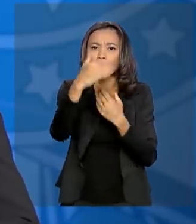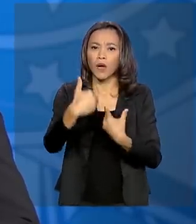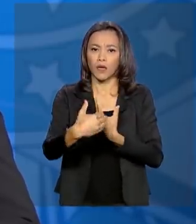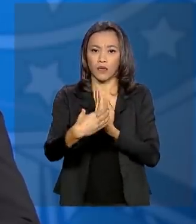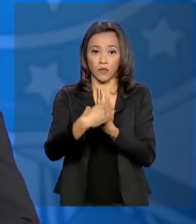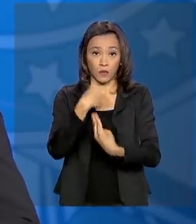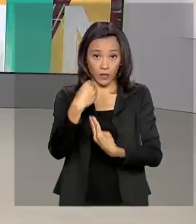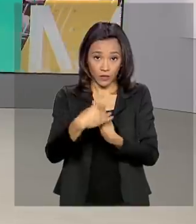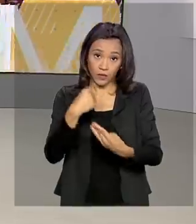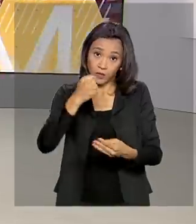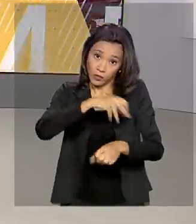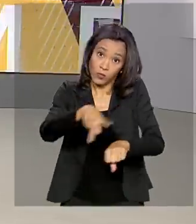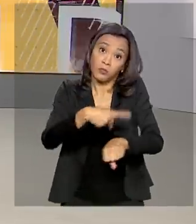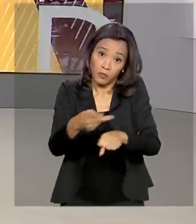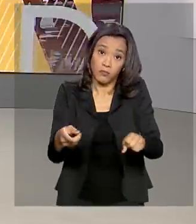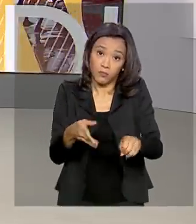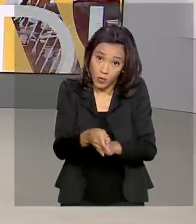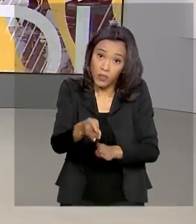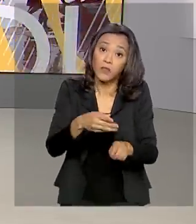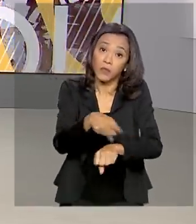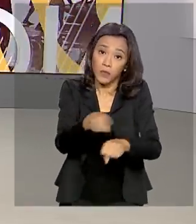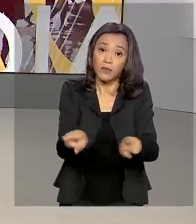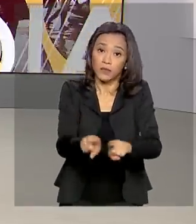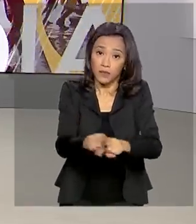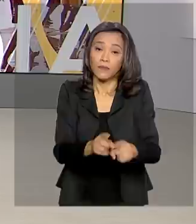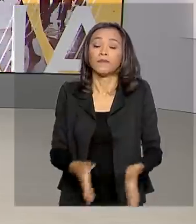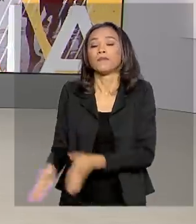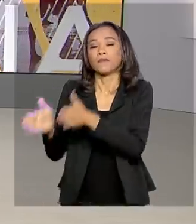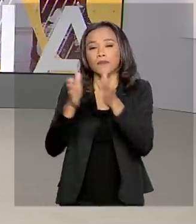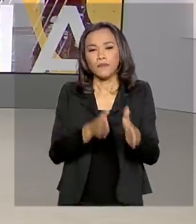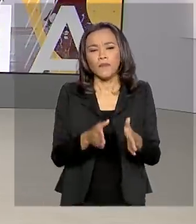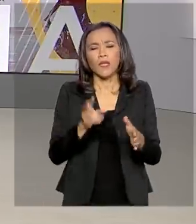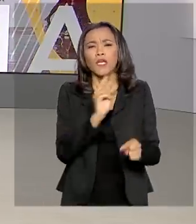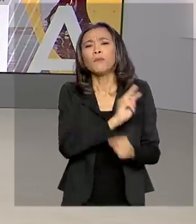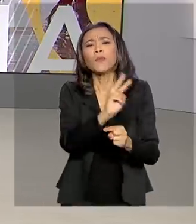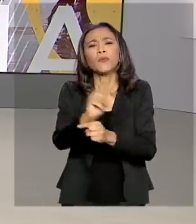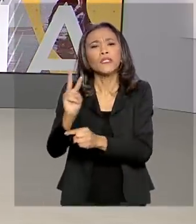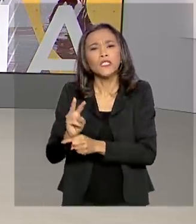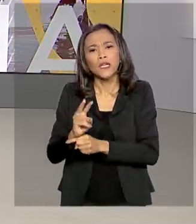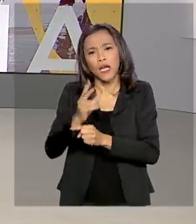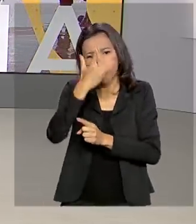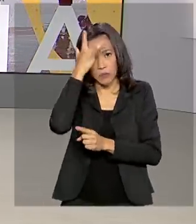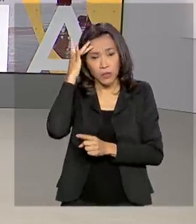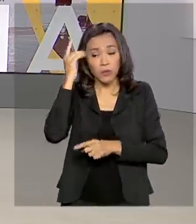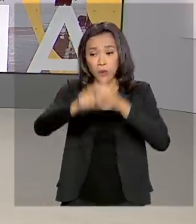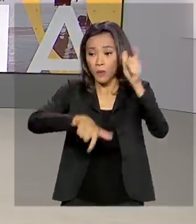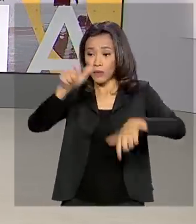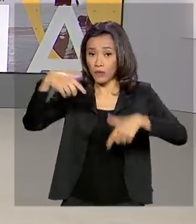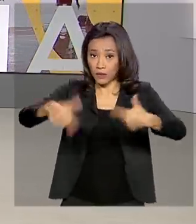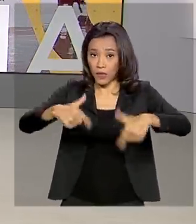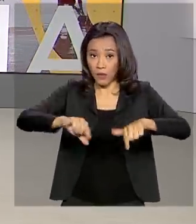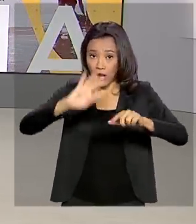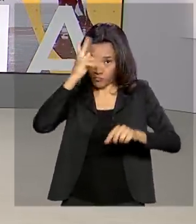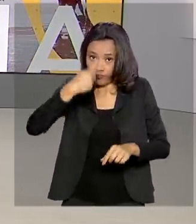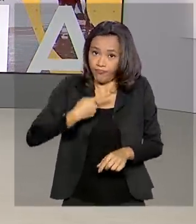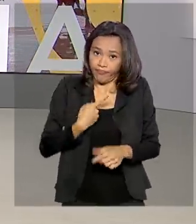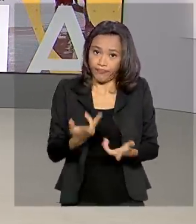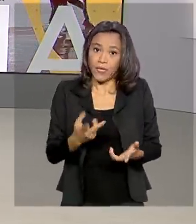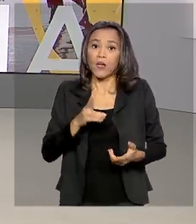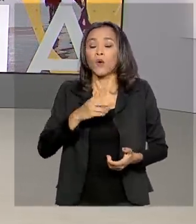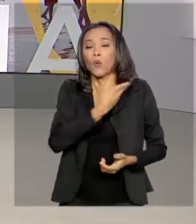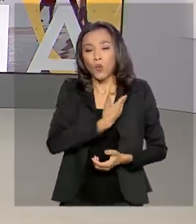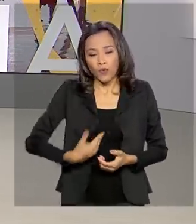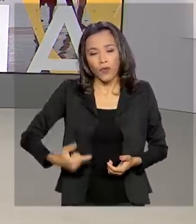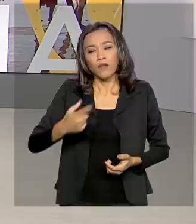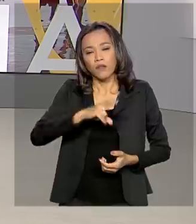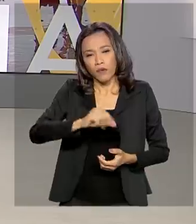precisa. E para proteger os trabalhadores informais, o governo vai destinar um benefício mensal no valor